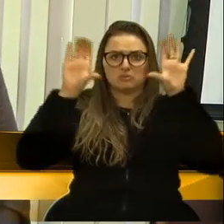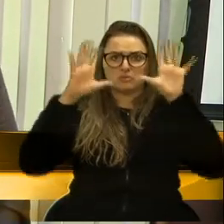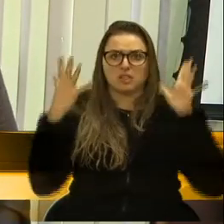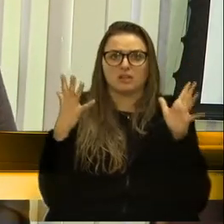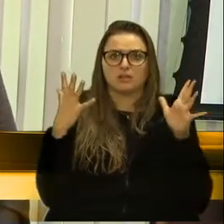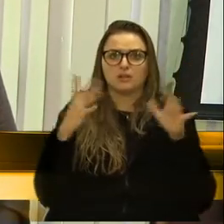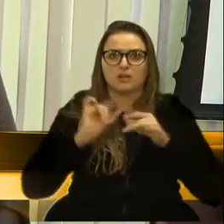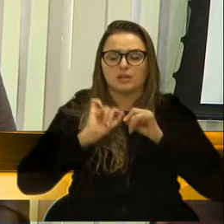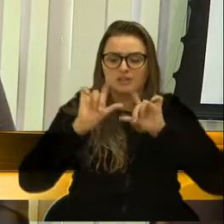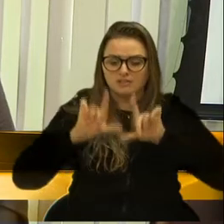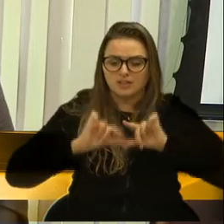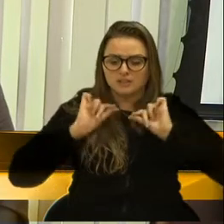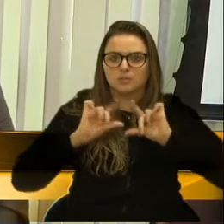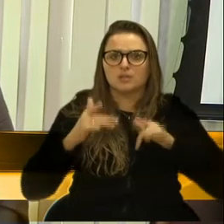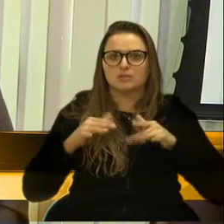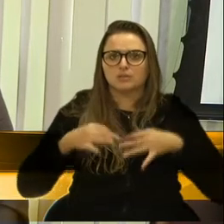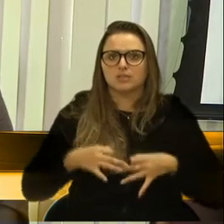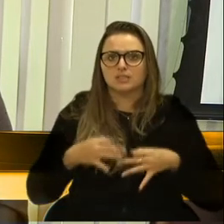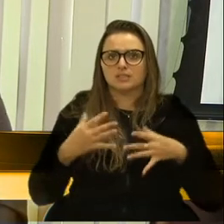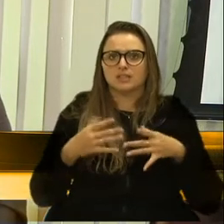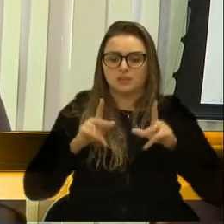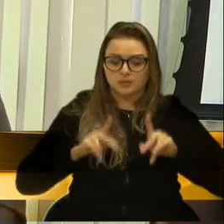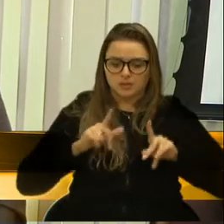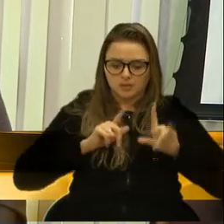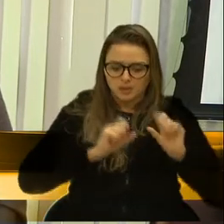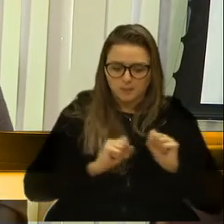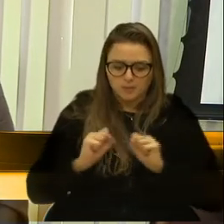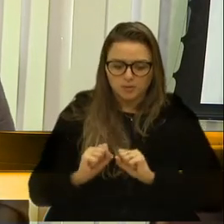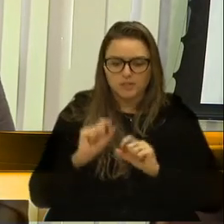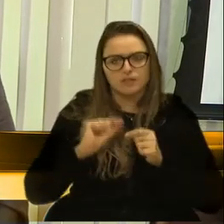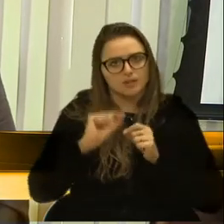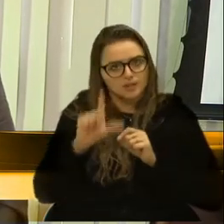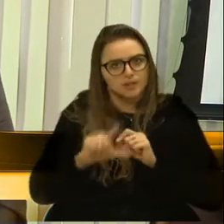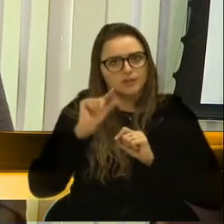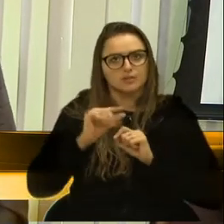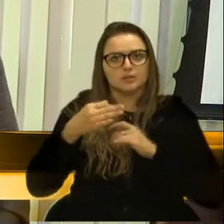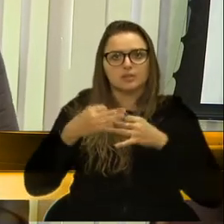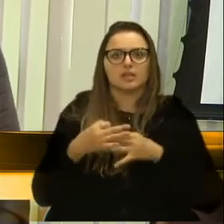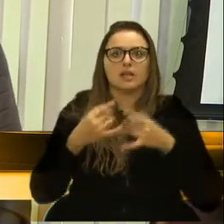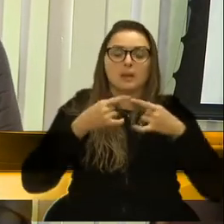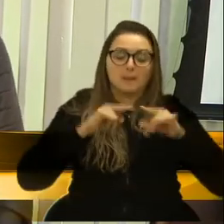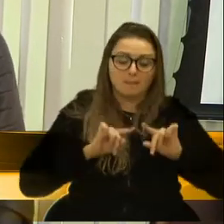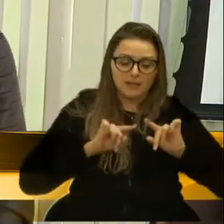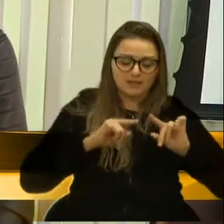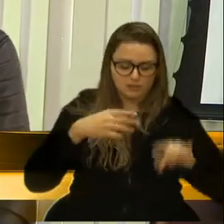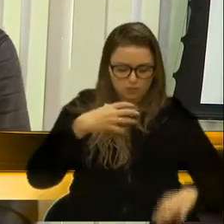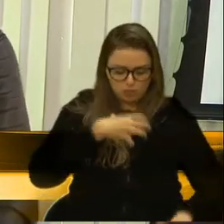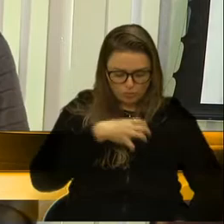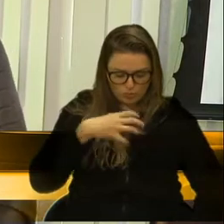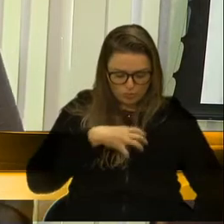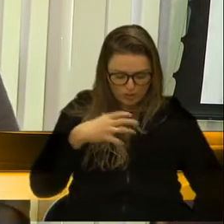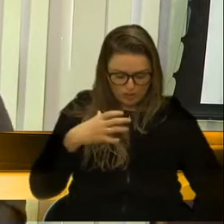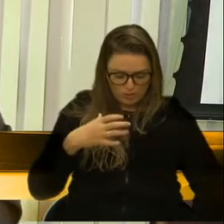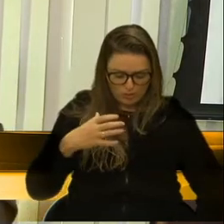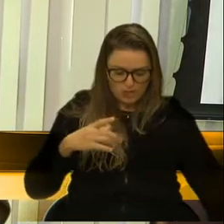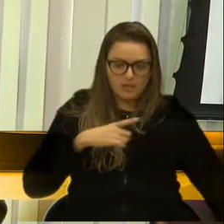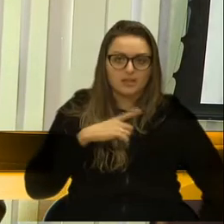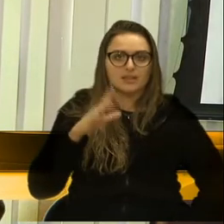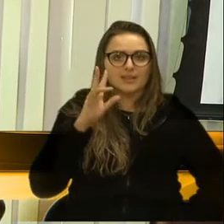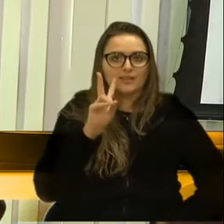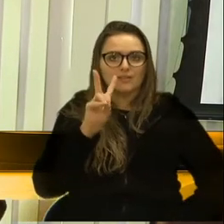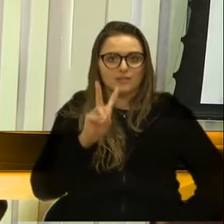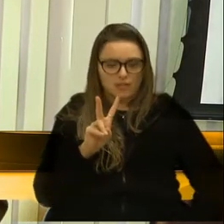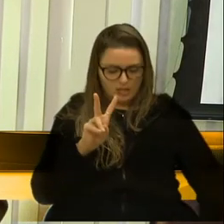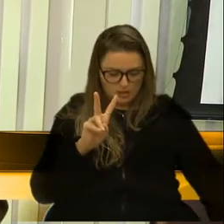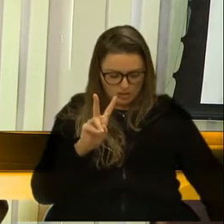decisão, quem tem o poder na mão mesmo, tome alguma decisão mais concreta, embasada, que escutem, claro,